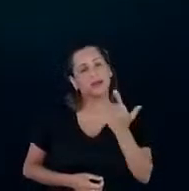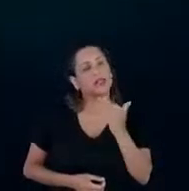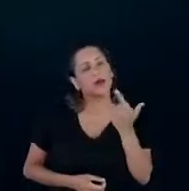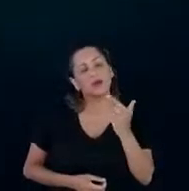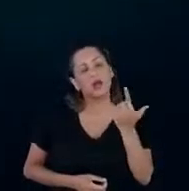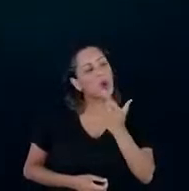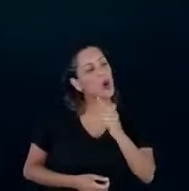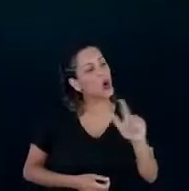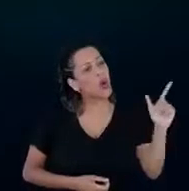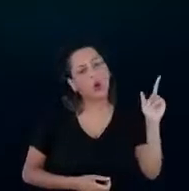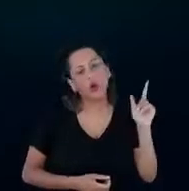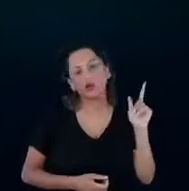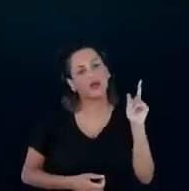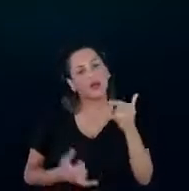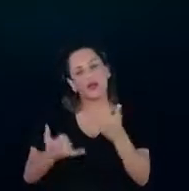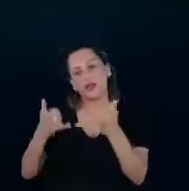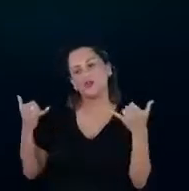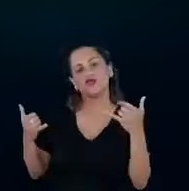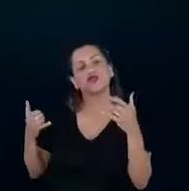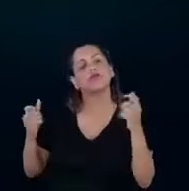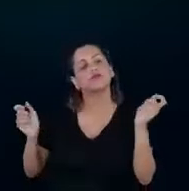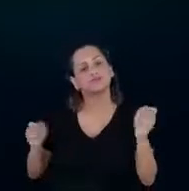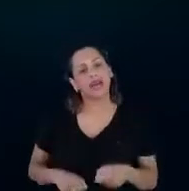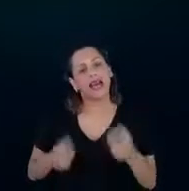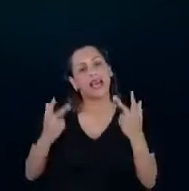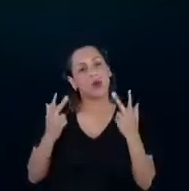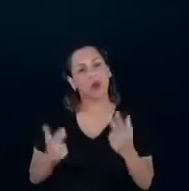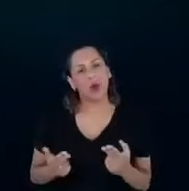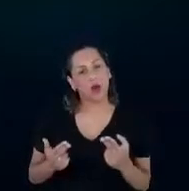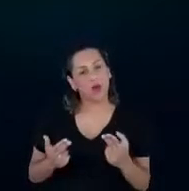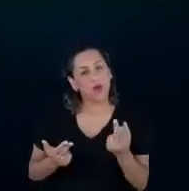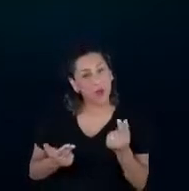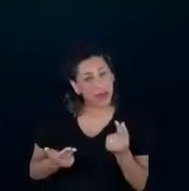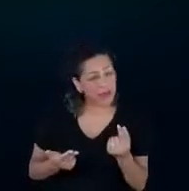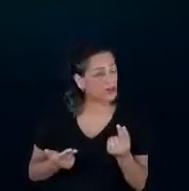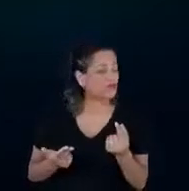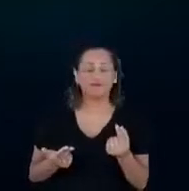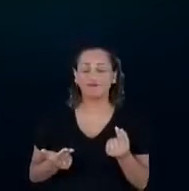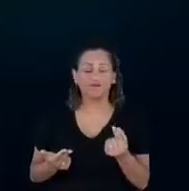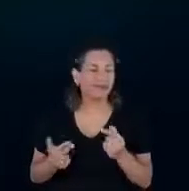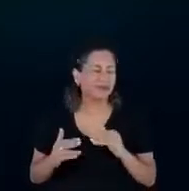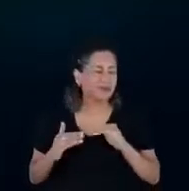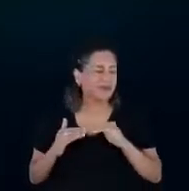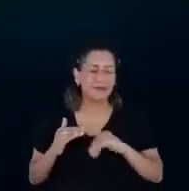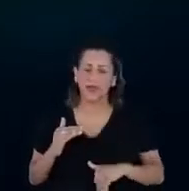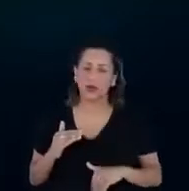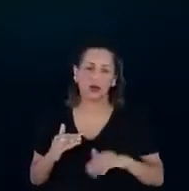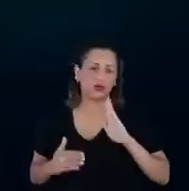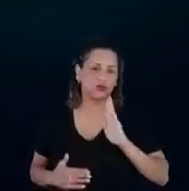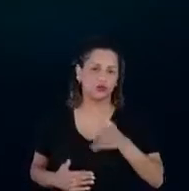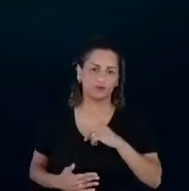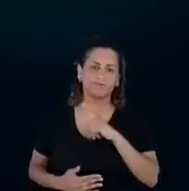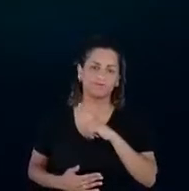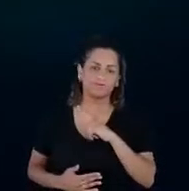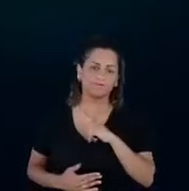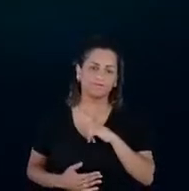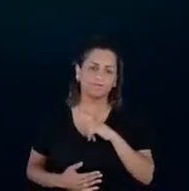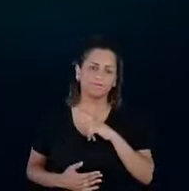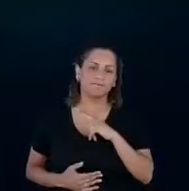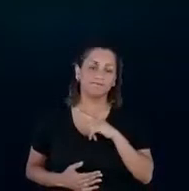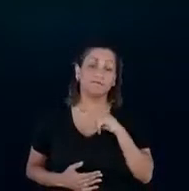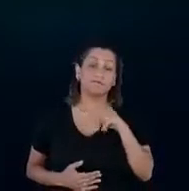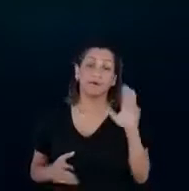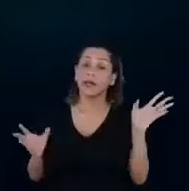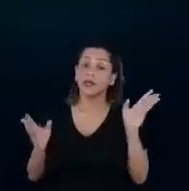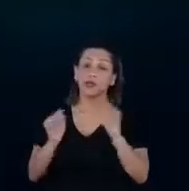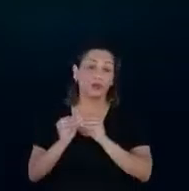energia que consiga entregar um quilowatt-hora ao preço que a eficiência energética entrega. Então, esse é o resumo, se a